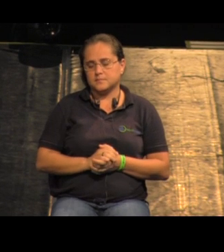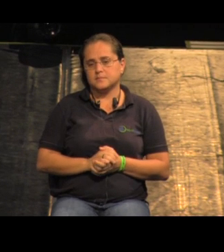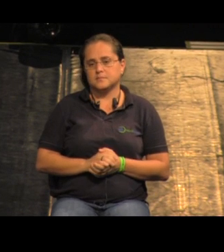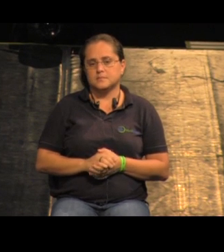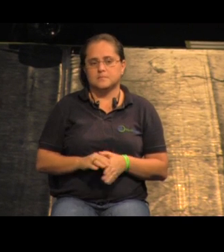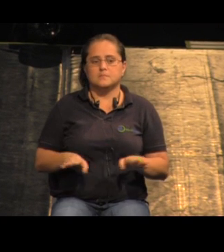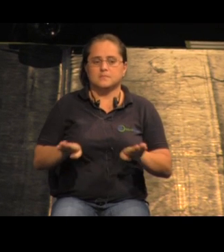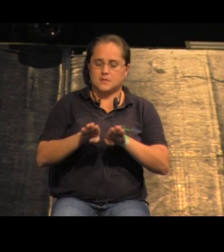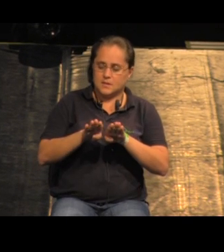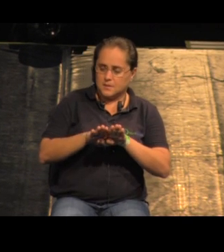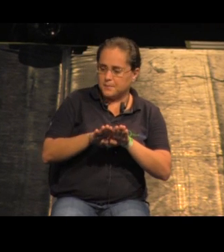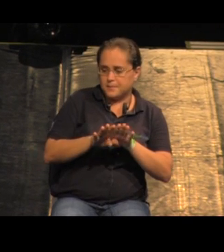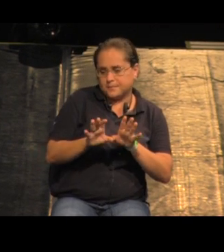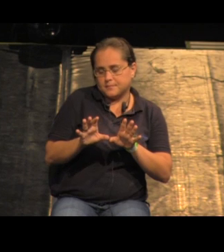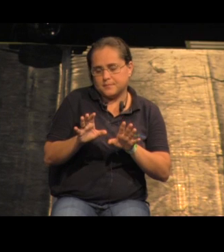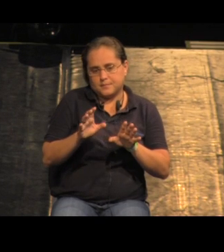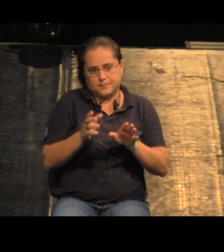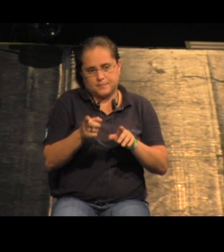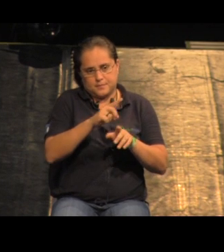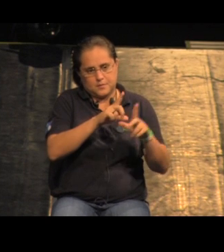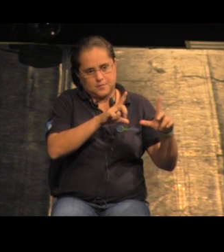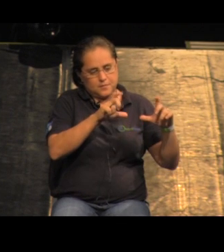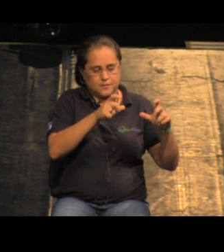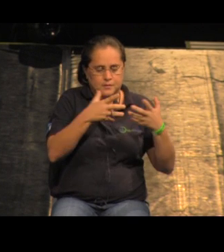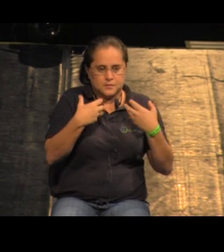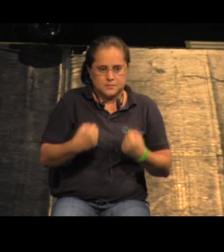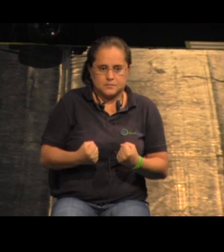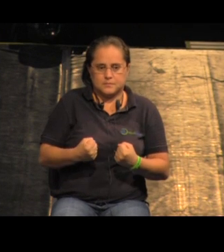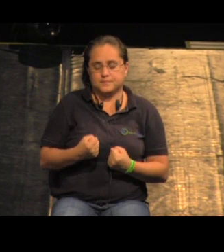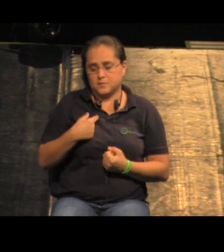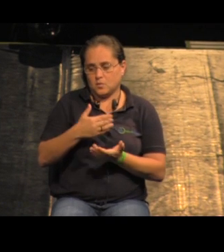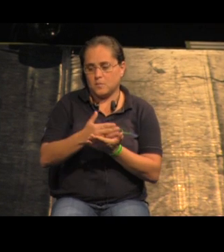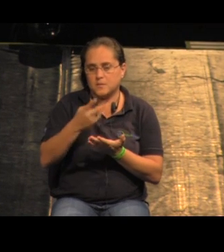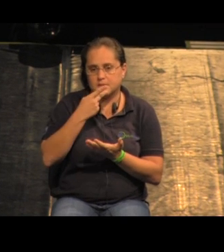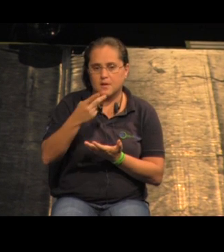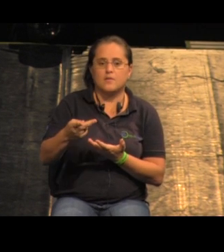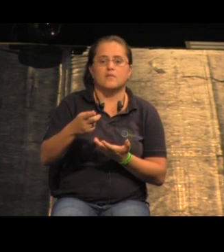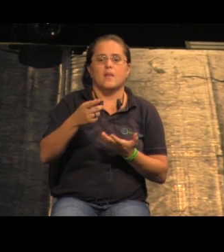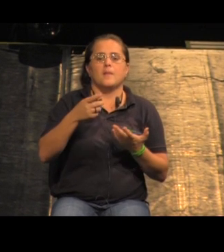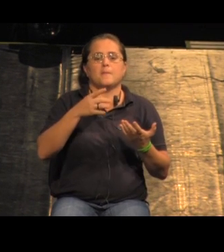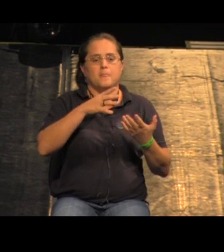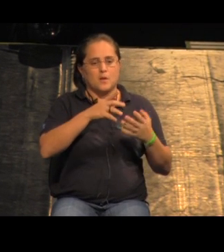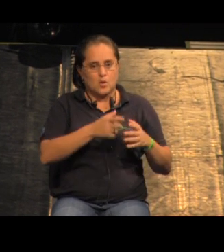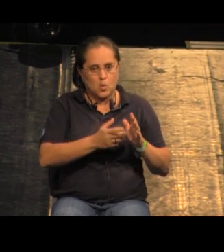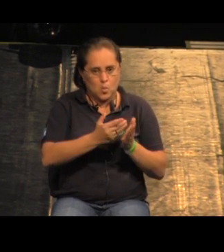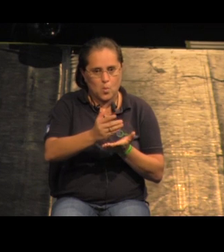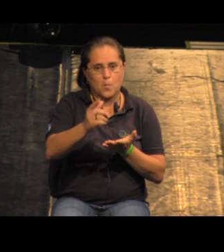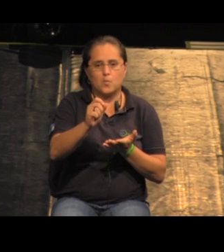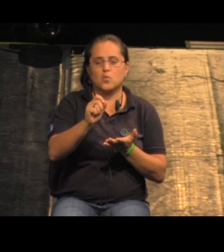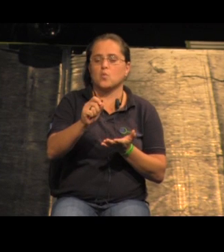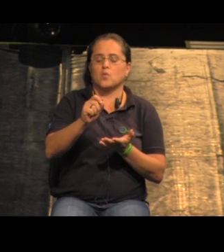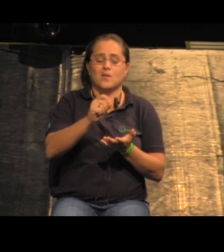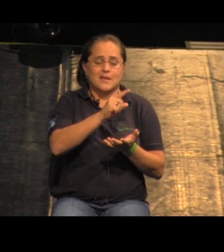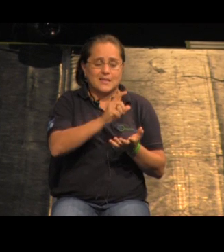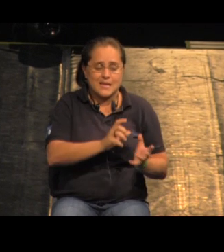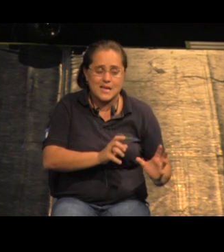e também a exaustão que isso tinha provocado porque é isso que eu estava dizendo no começo, para que toda aquela farra possa acontecer, alguém